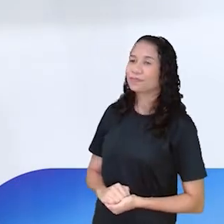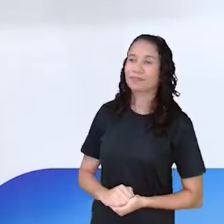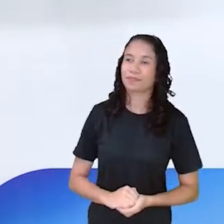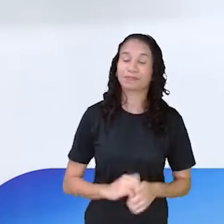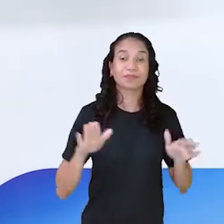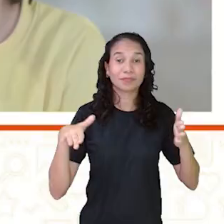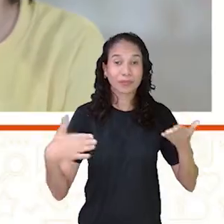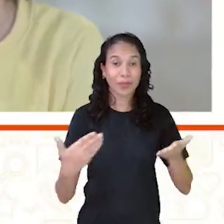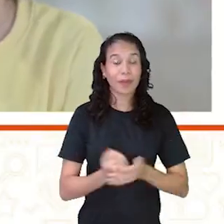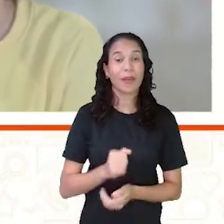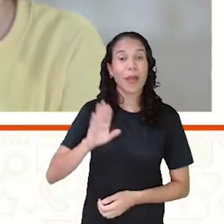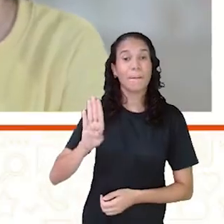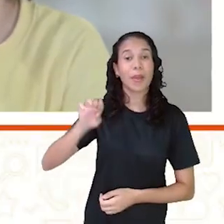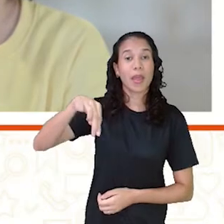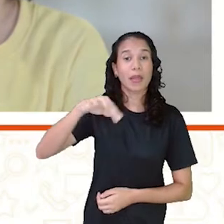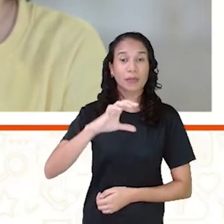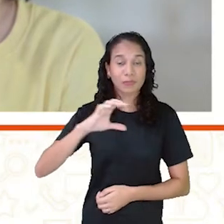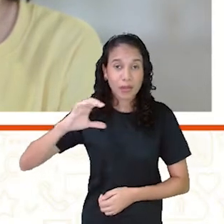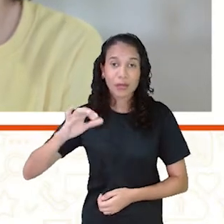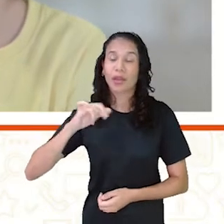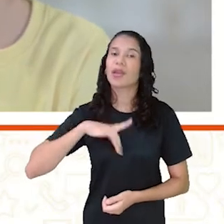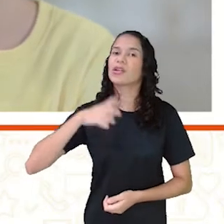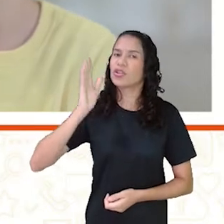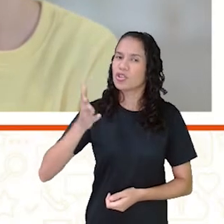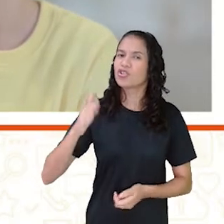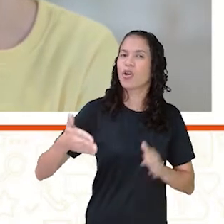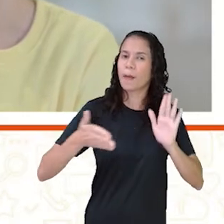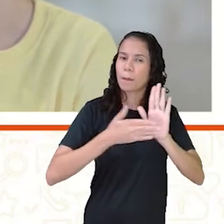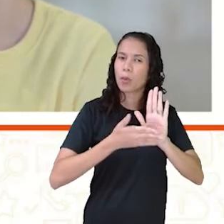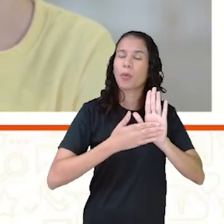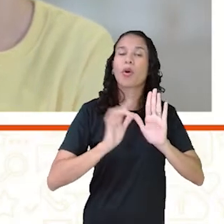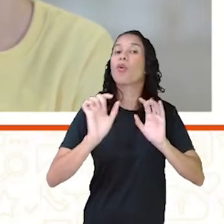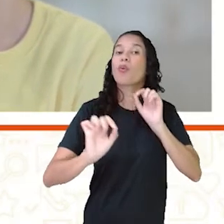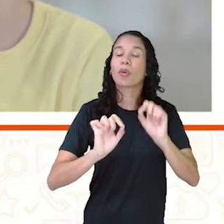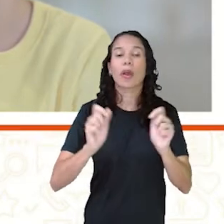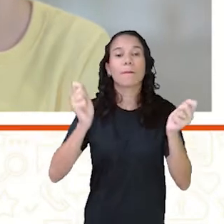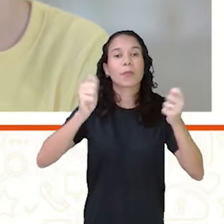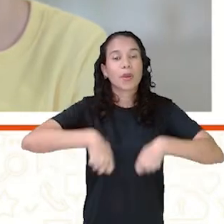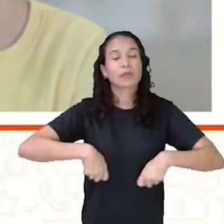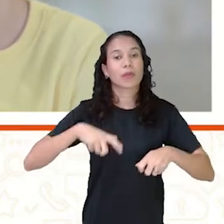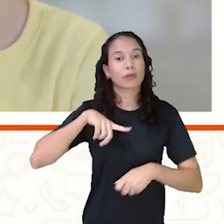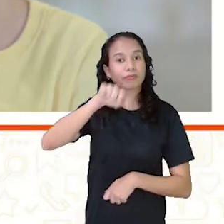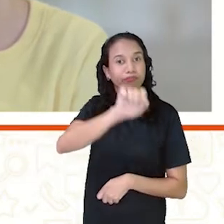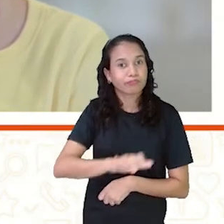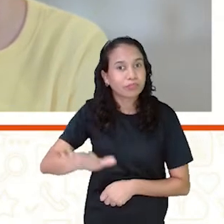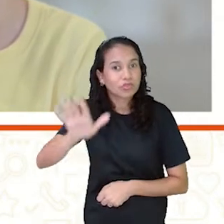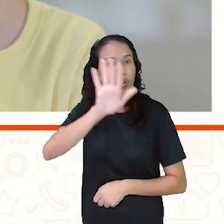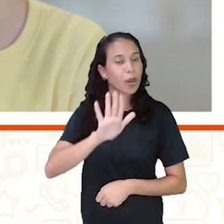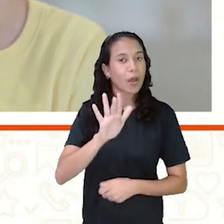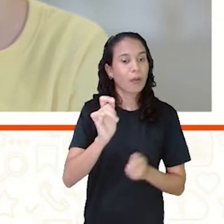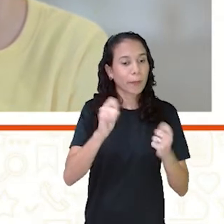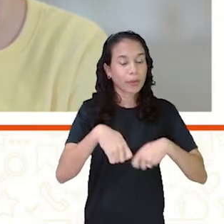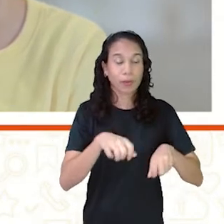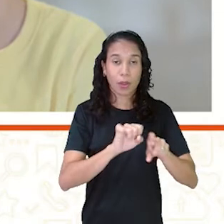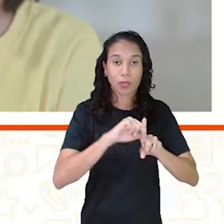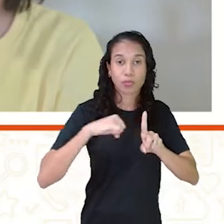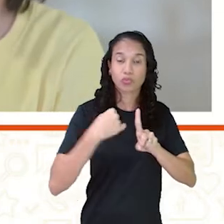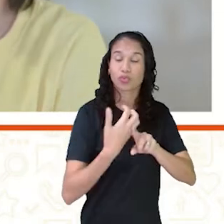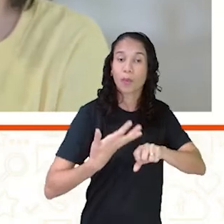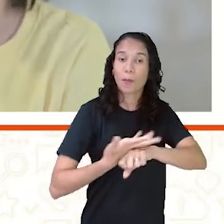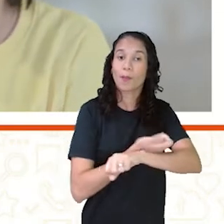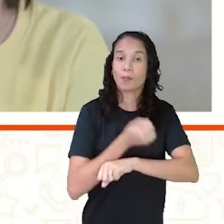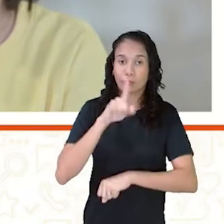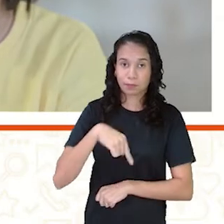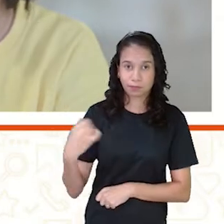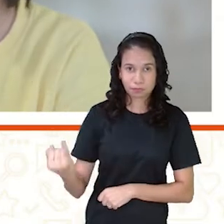Então, a BNCC já prevê algumas competências gerais, algumas competências socioemocionais